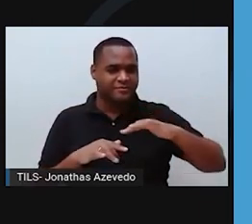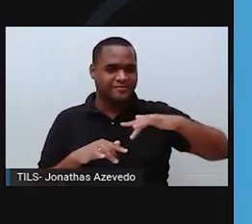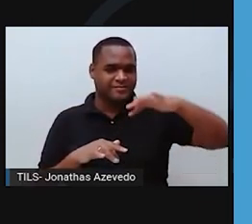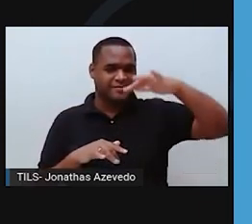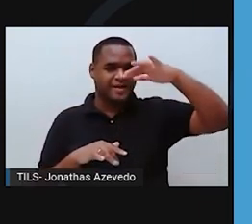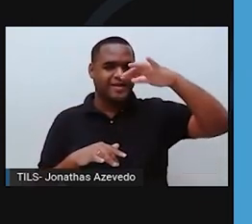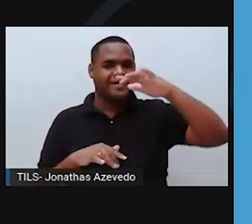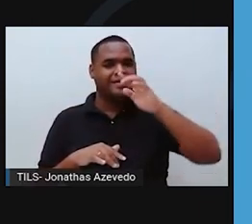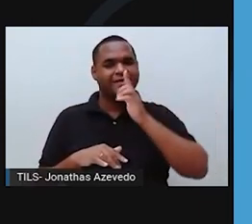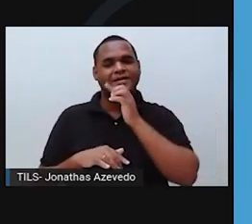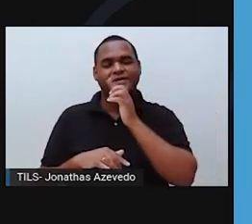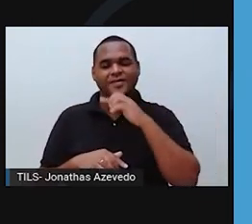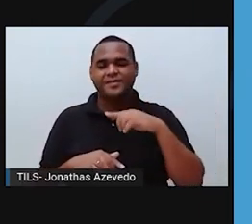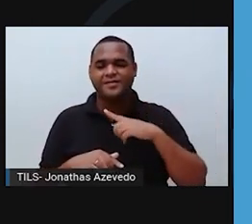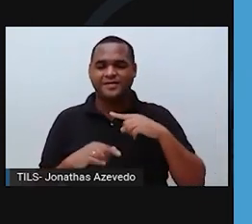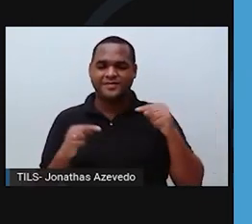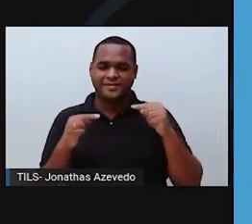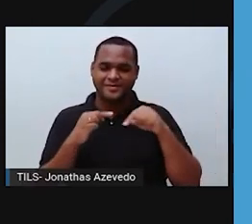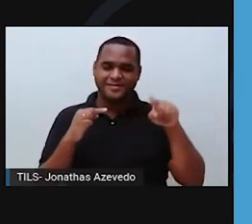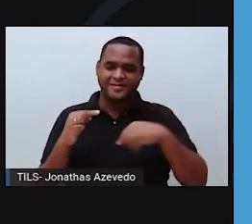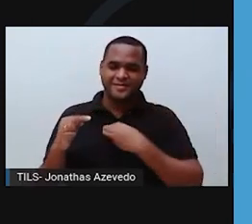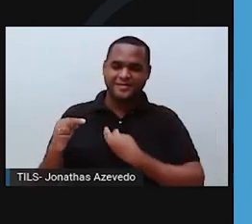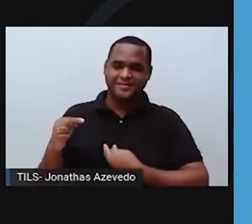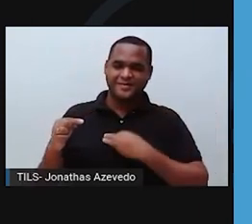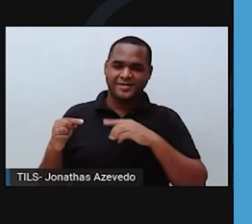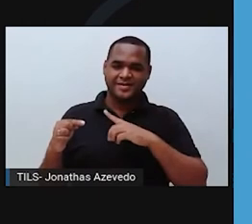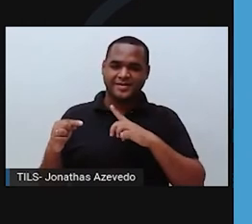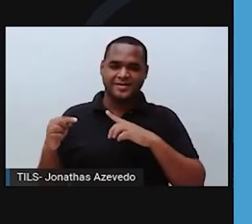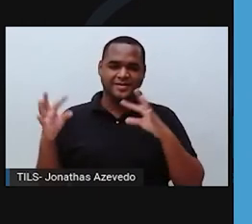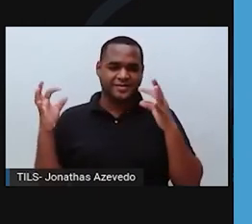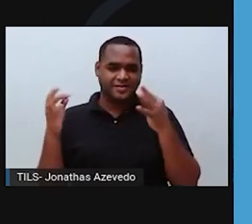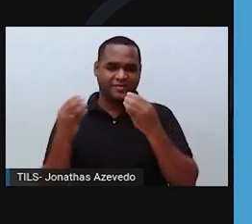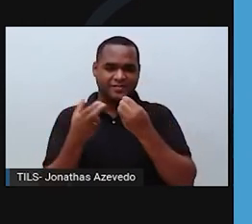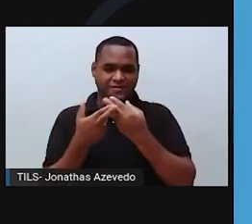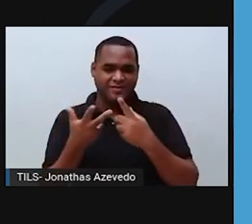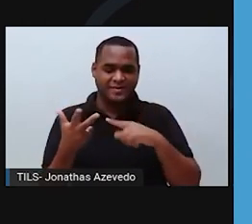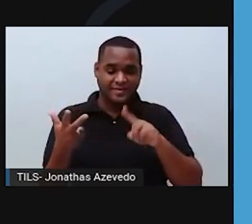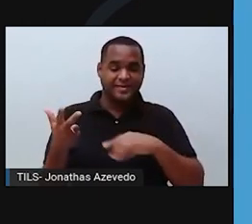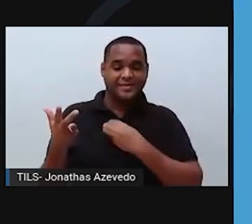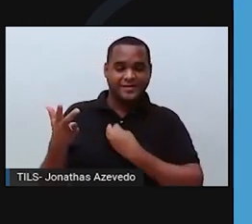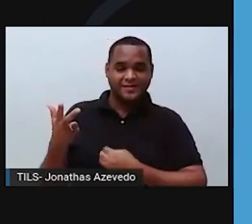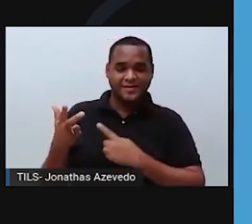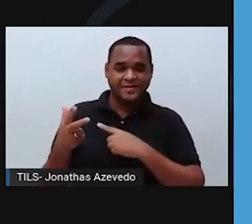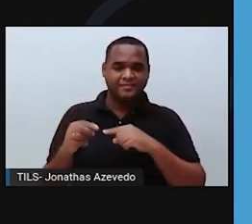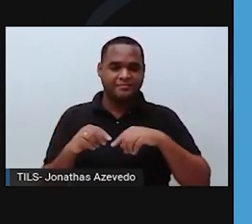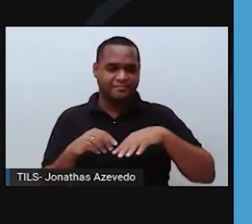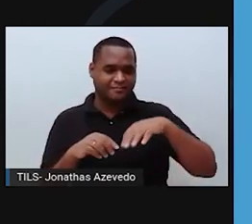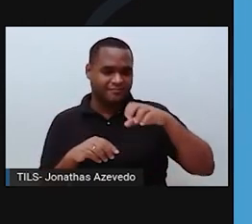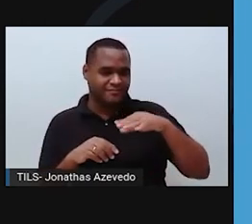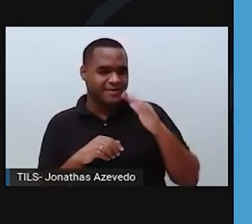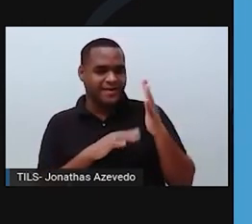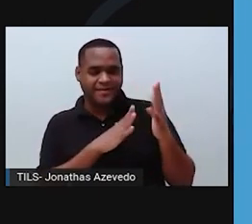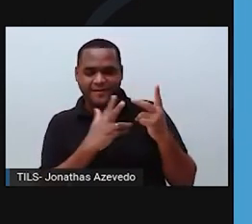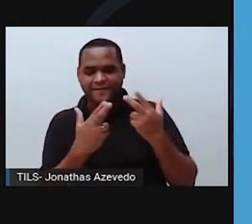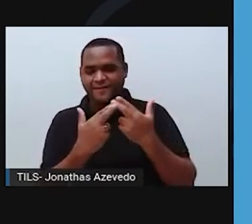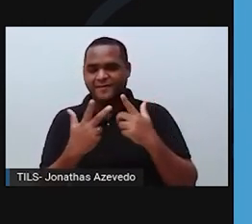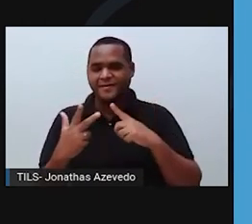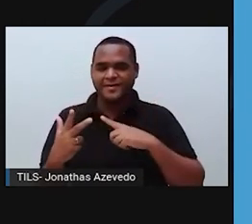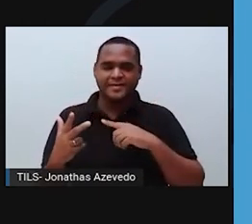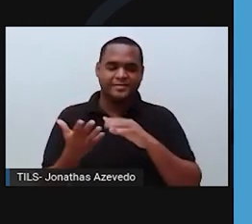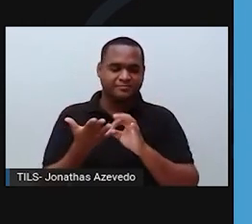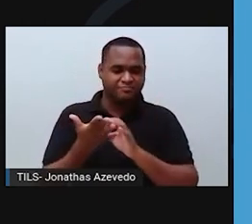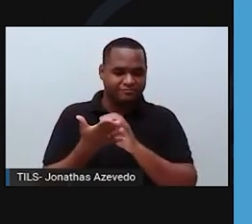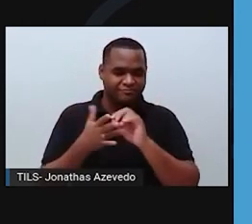mar. Nesta camada vivem os humanos, junto com o resto de organismos vivos, como as plantas, os animais, os